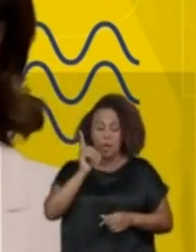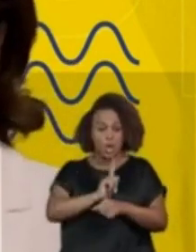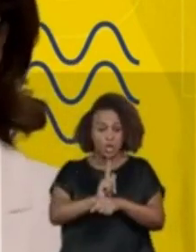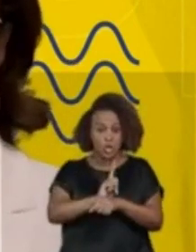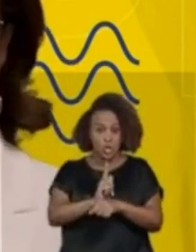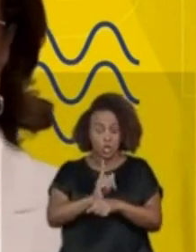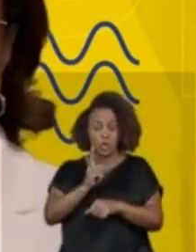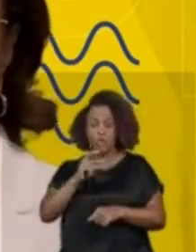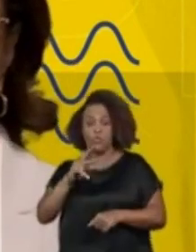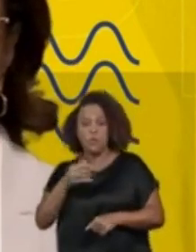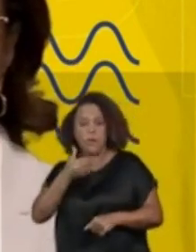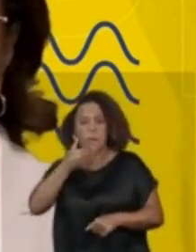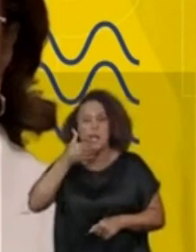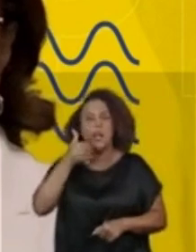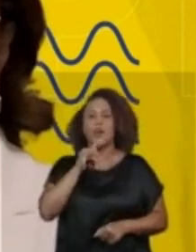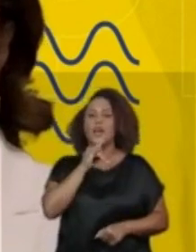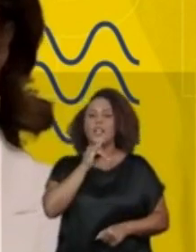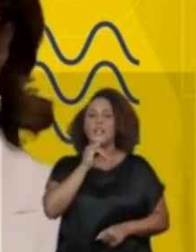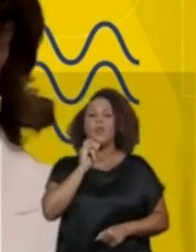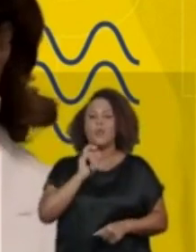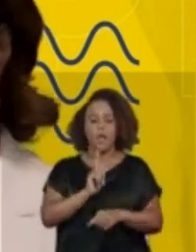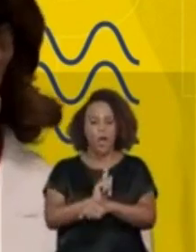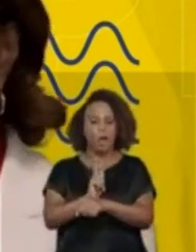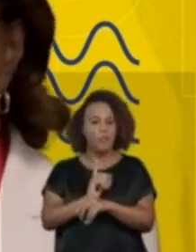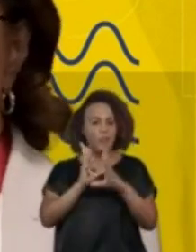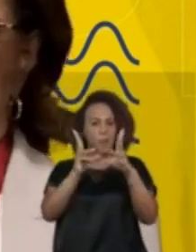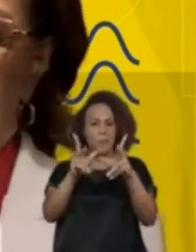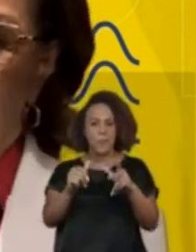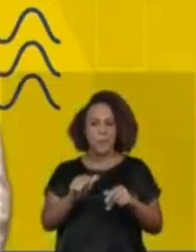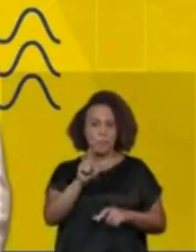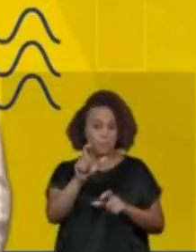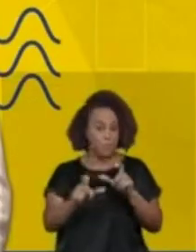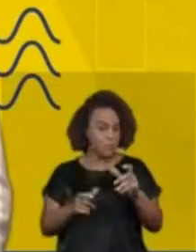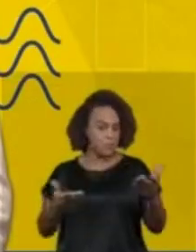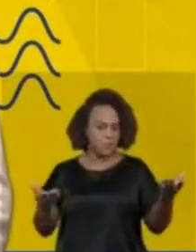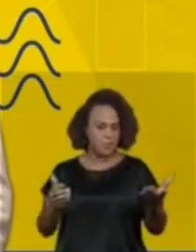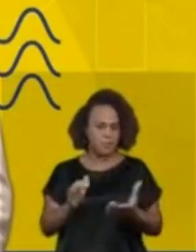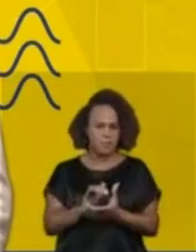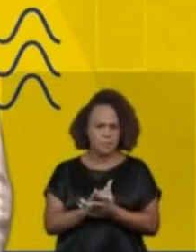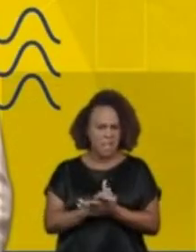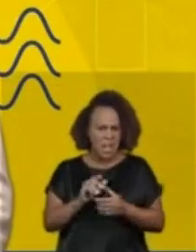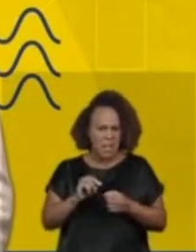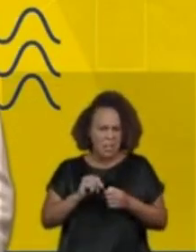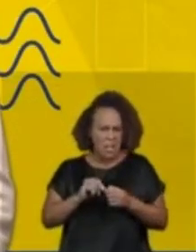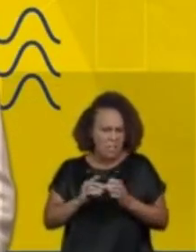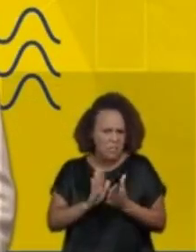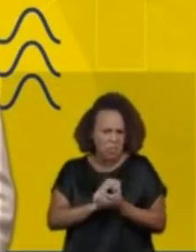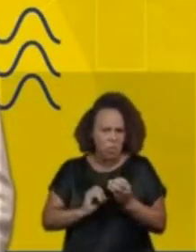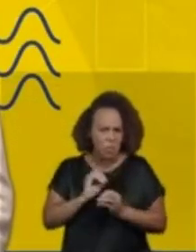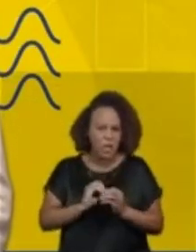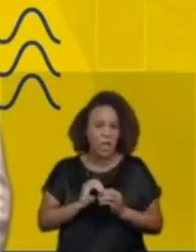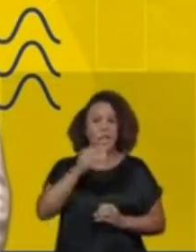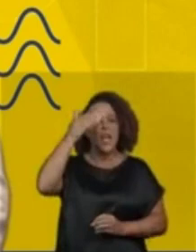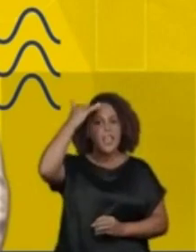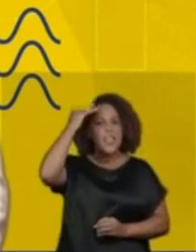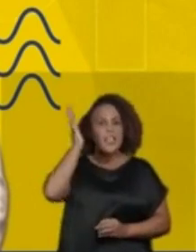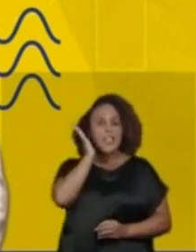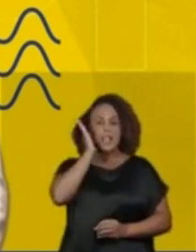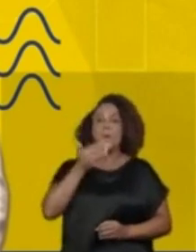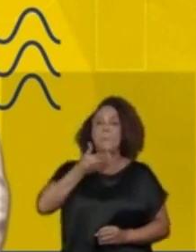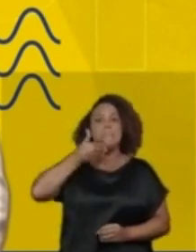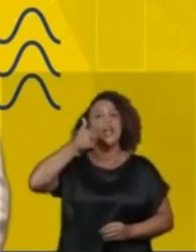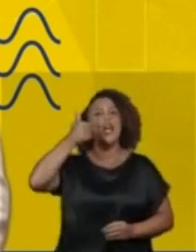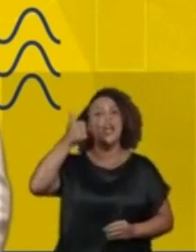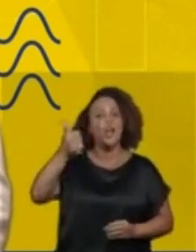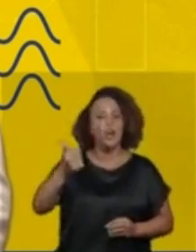gestões da Thelma e do Davi são o melhor exemplo do que é governar para quem mais precisa. Ninguém fez mais do que a Thelma pelo